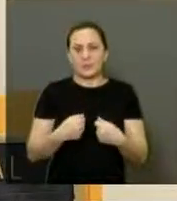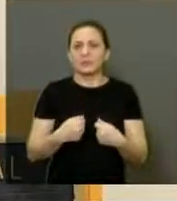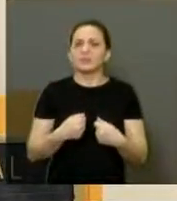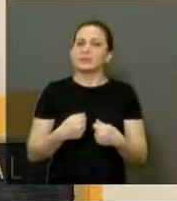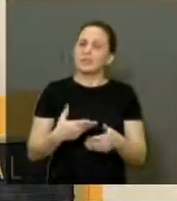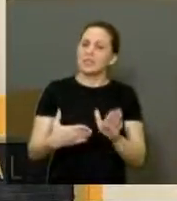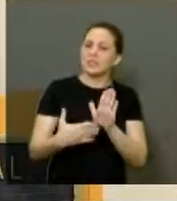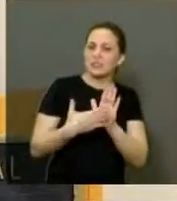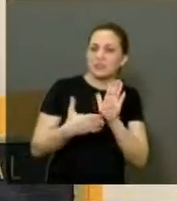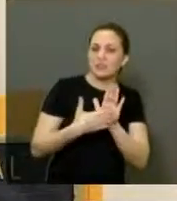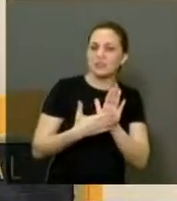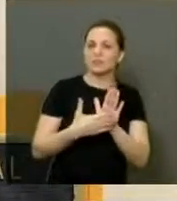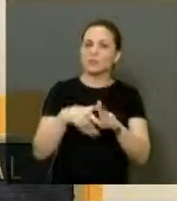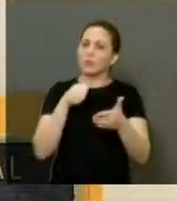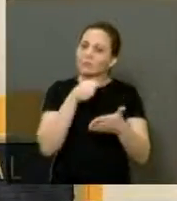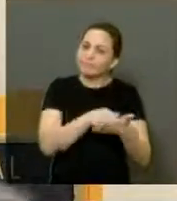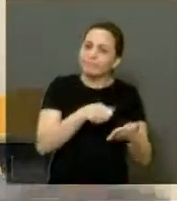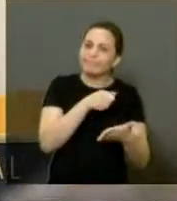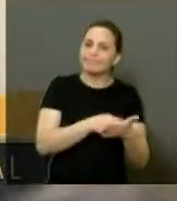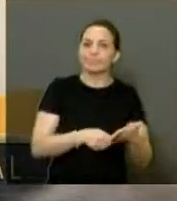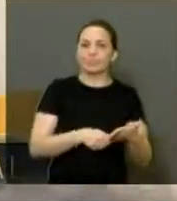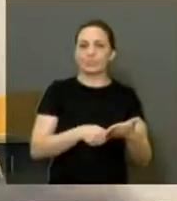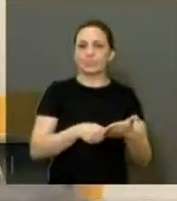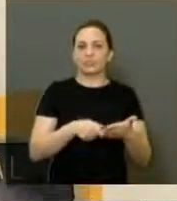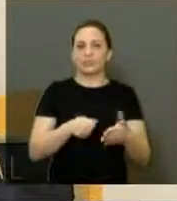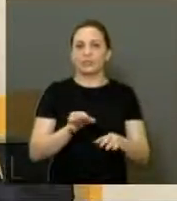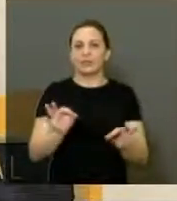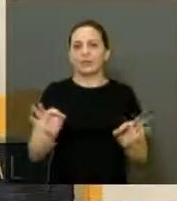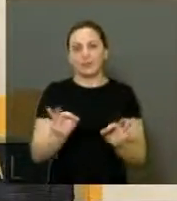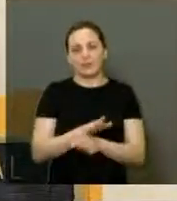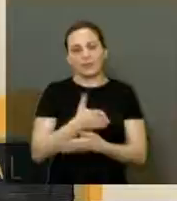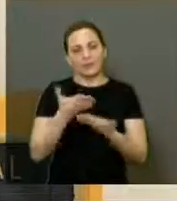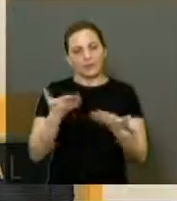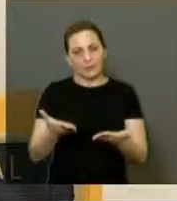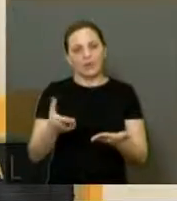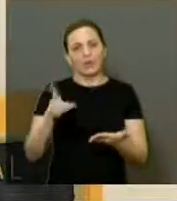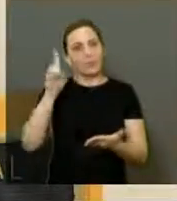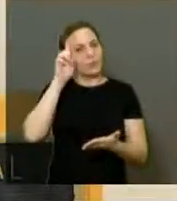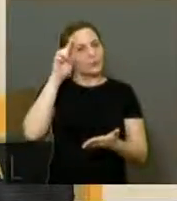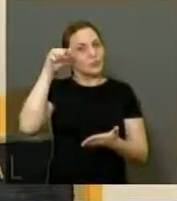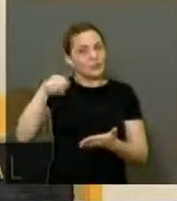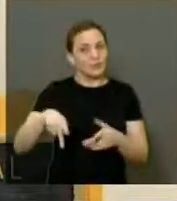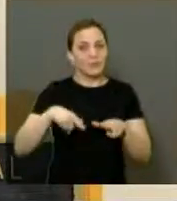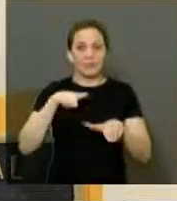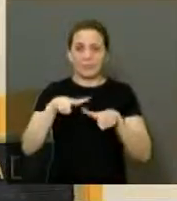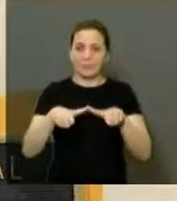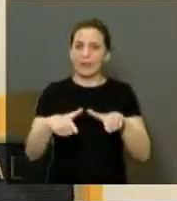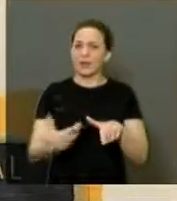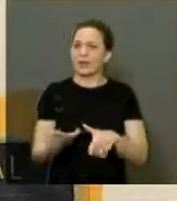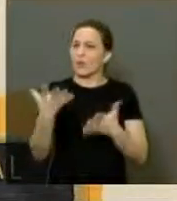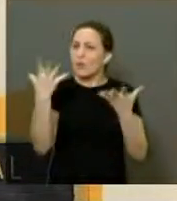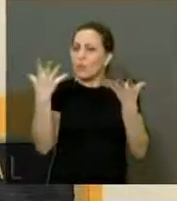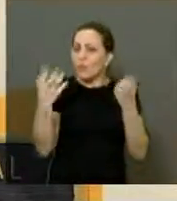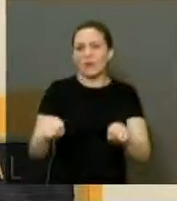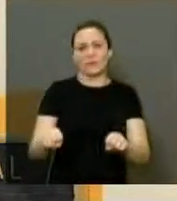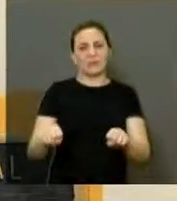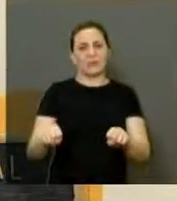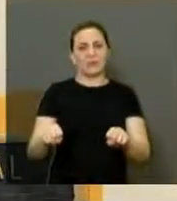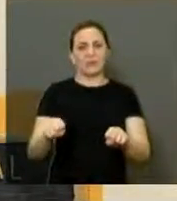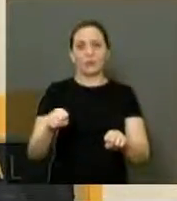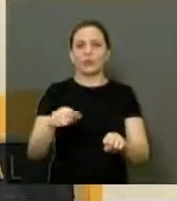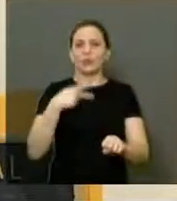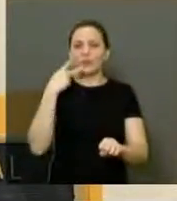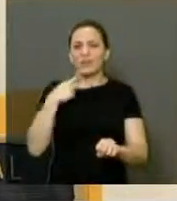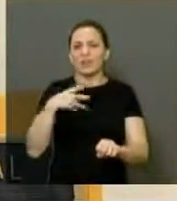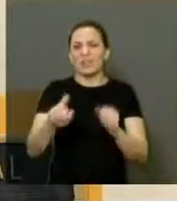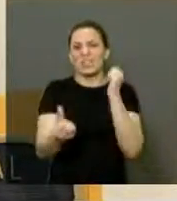que fazer indicação, tem que cobrar. Enfim, é isso que eu faço todos os dias aqui. E não admito que fiquem falando que eu só